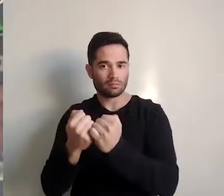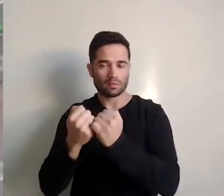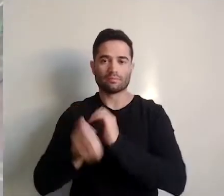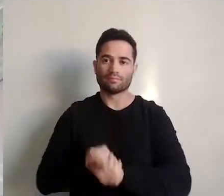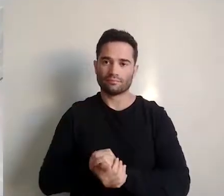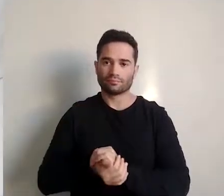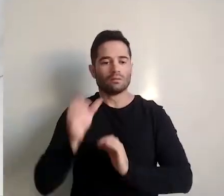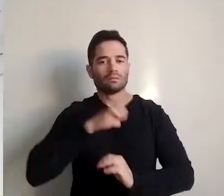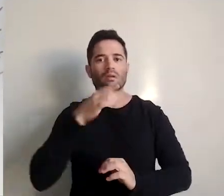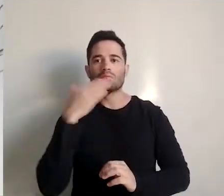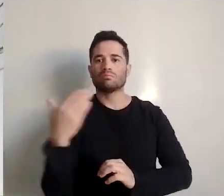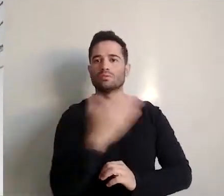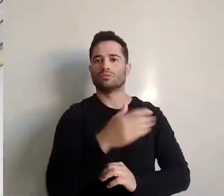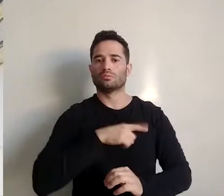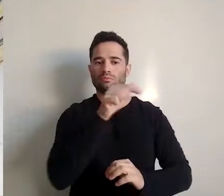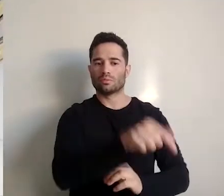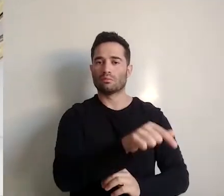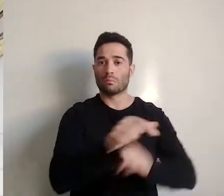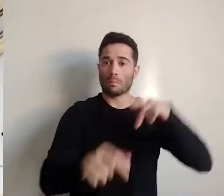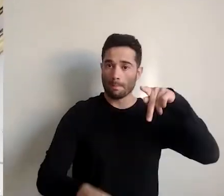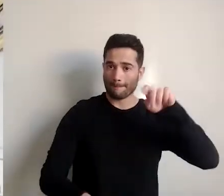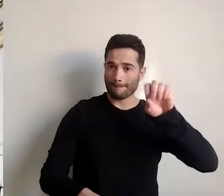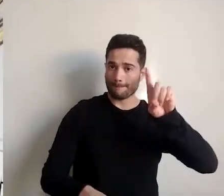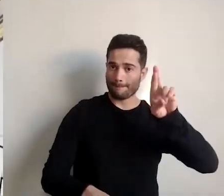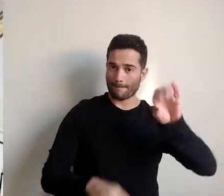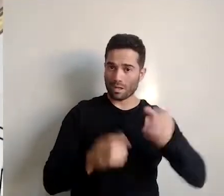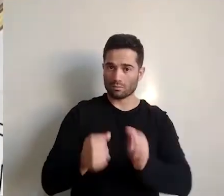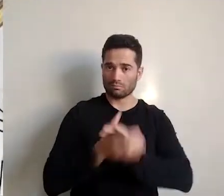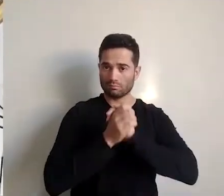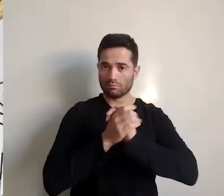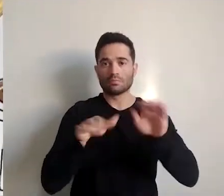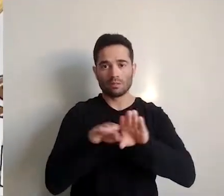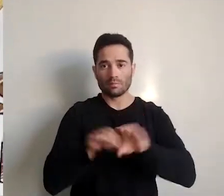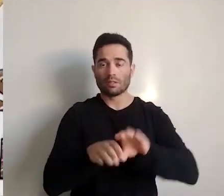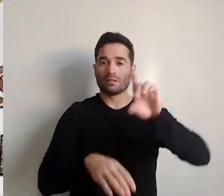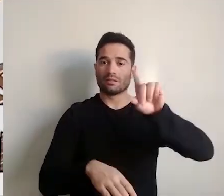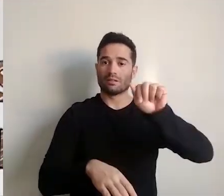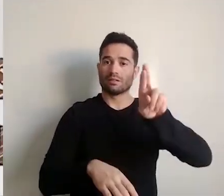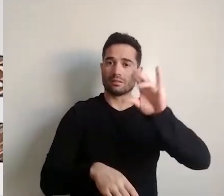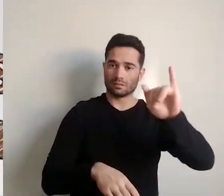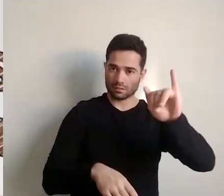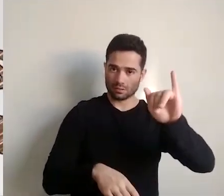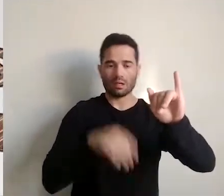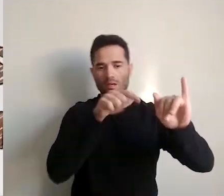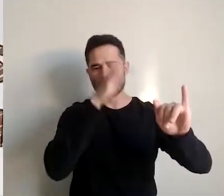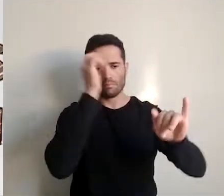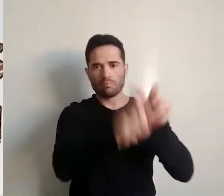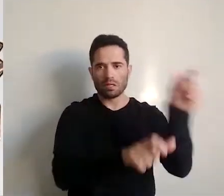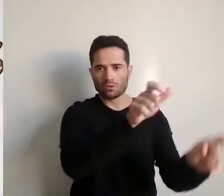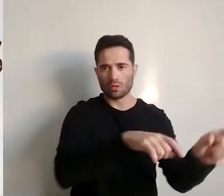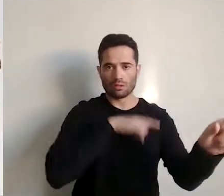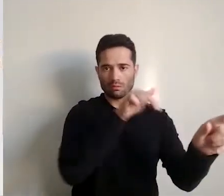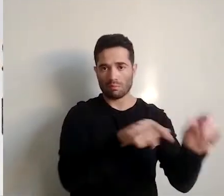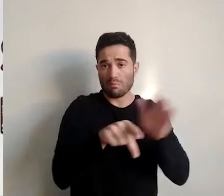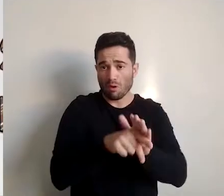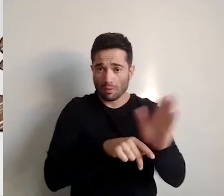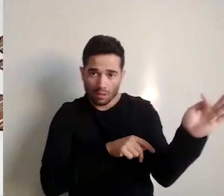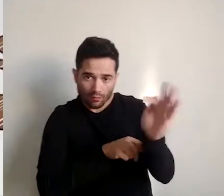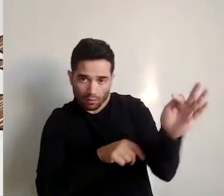Pedrocian e a medalha Darcy Ribeiro para as personalidades integrantes de carreiras acadêmicas, professores,